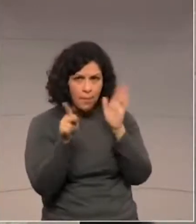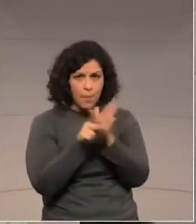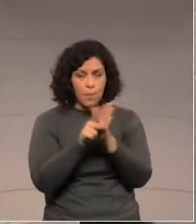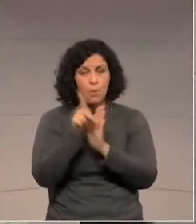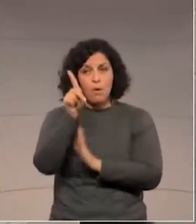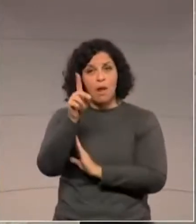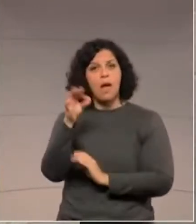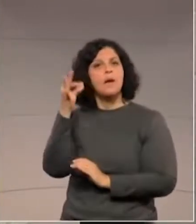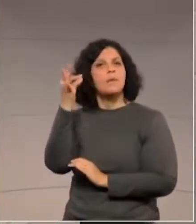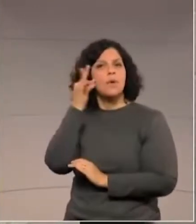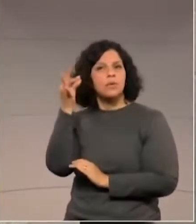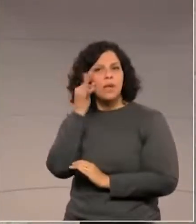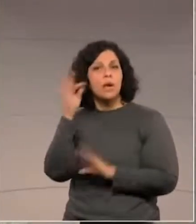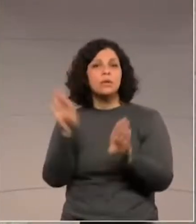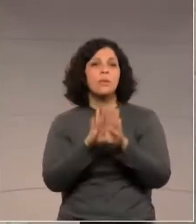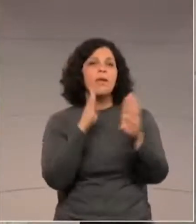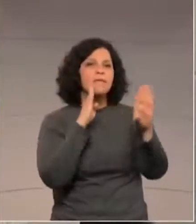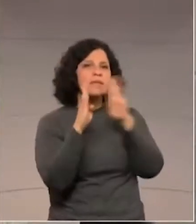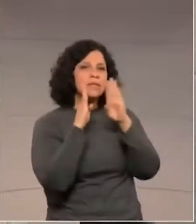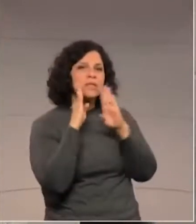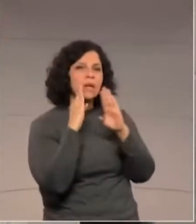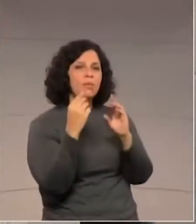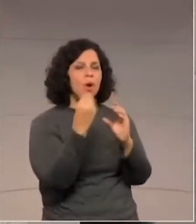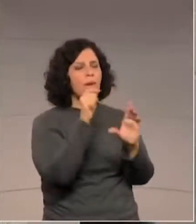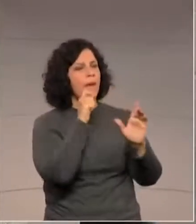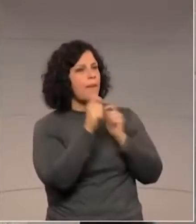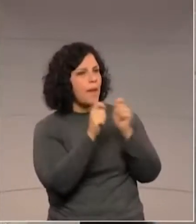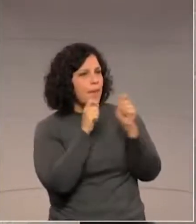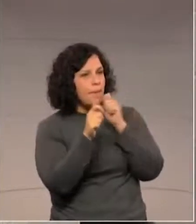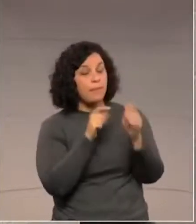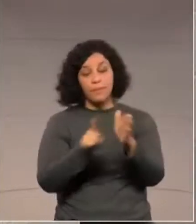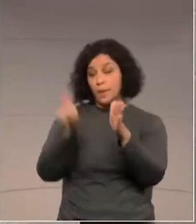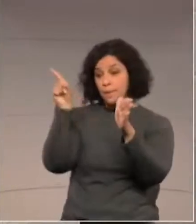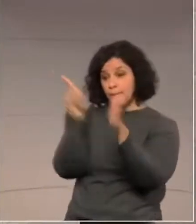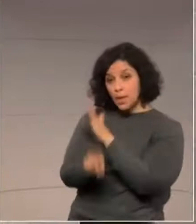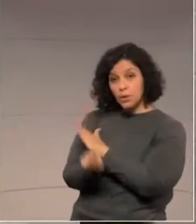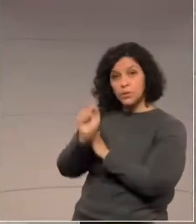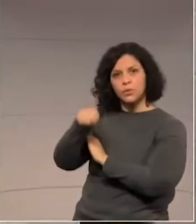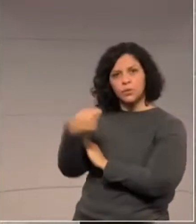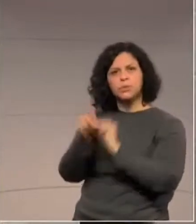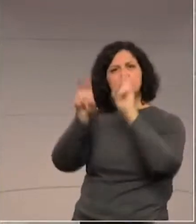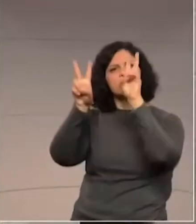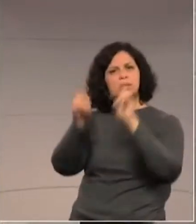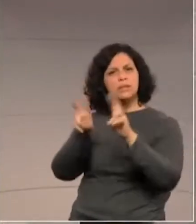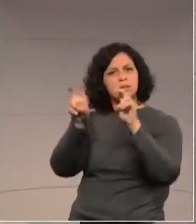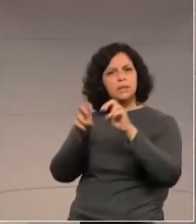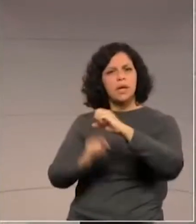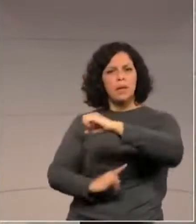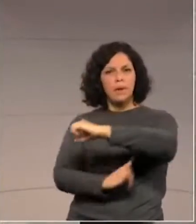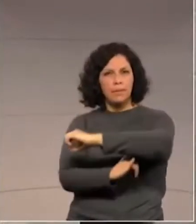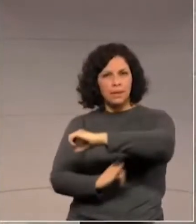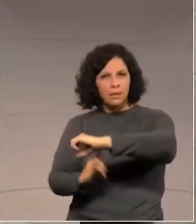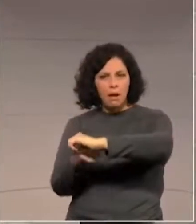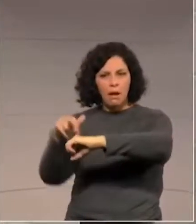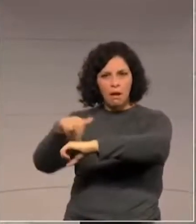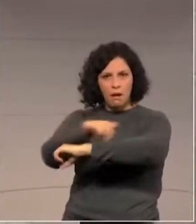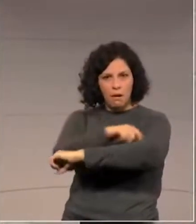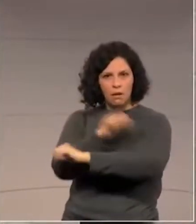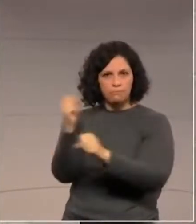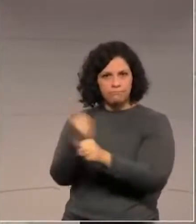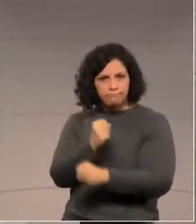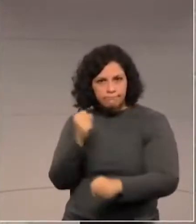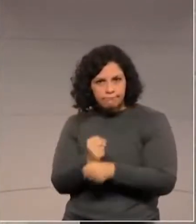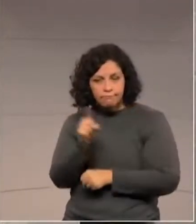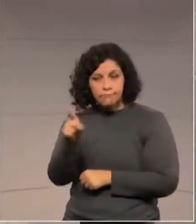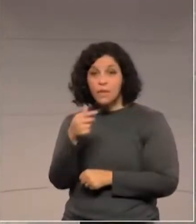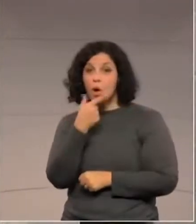Ponta Grossa, em uma live no Facebook, ao ser perguntado sobre o assunto da construção da passarela,